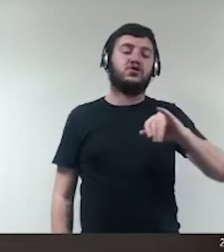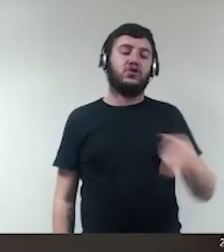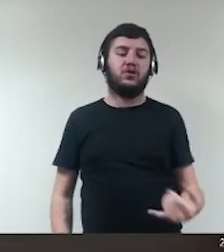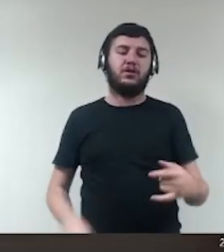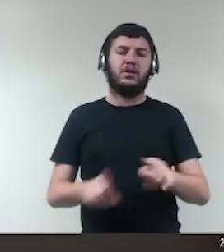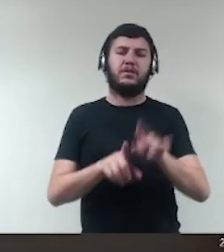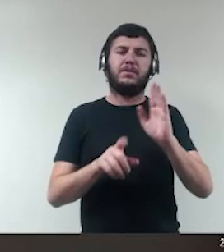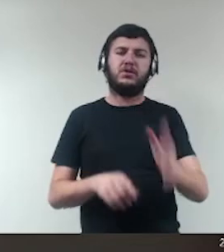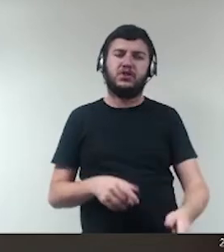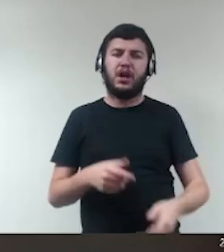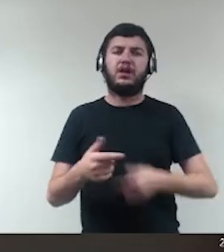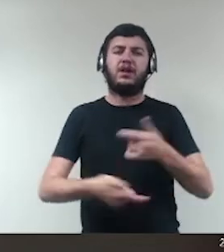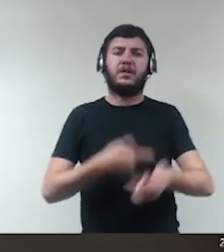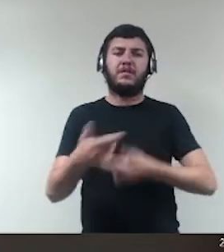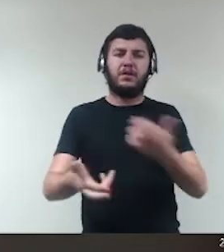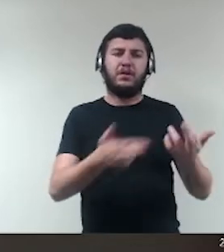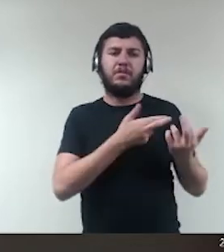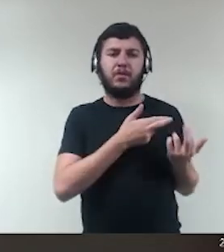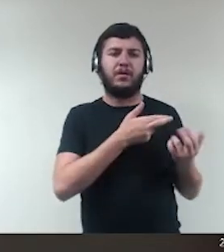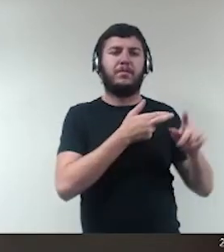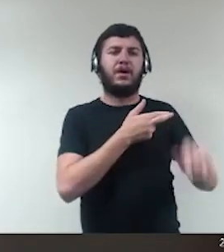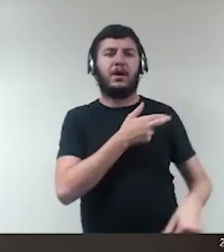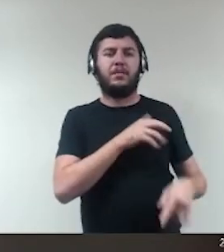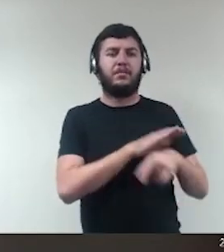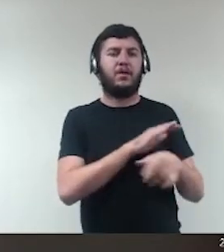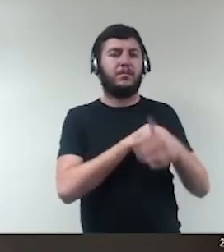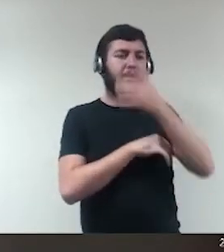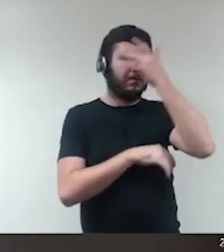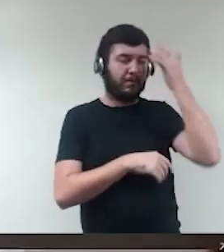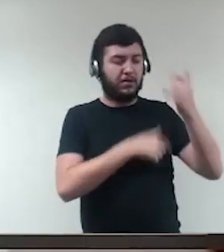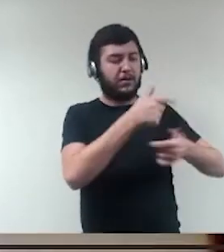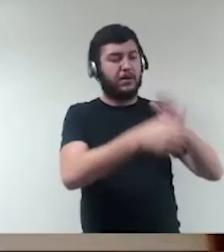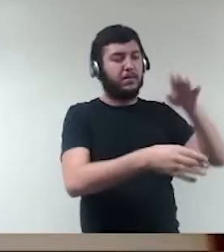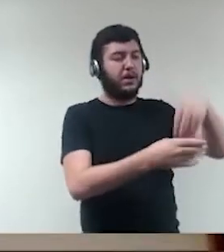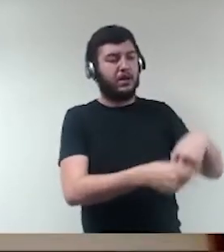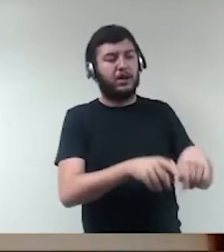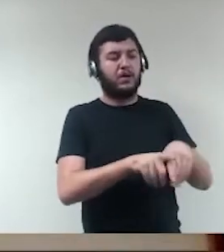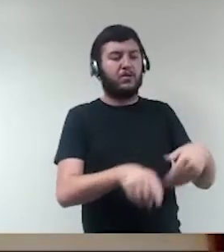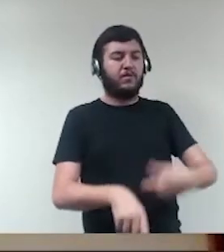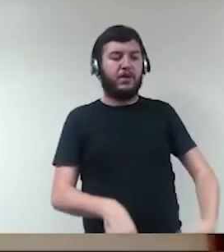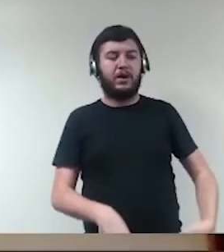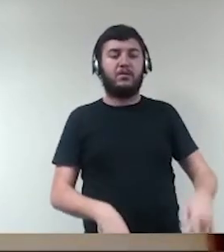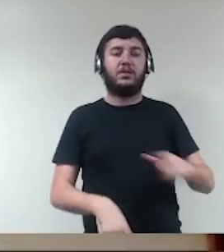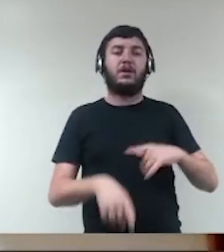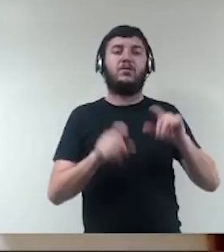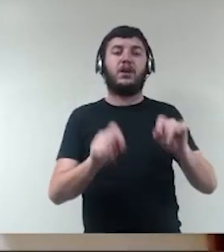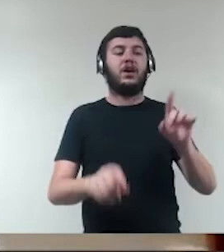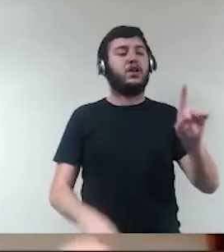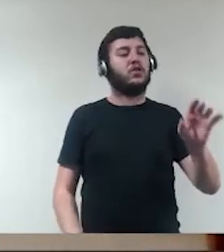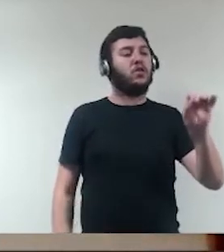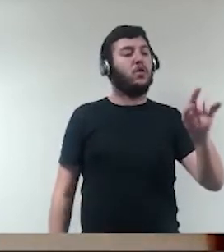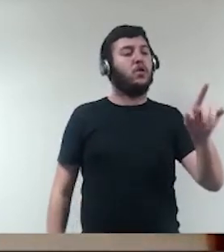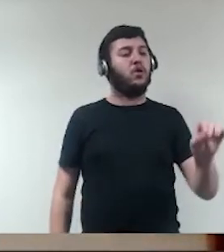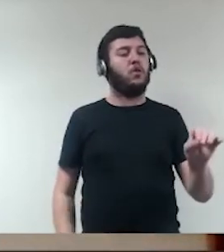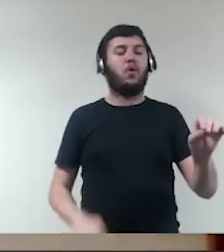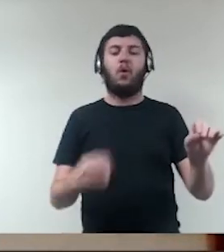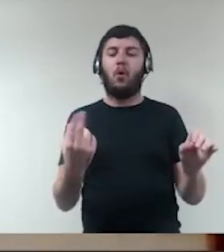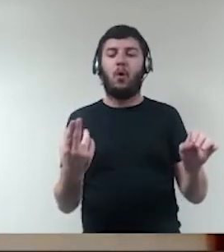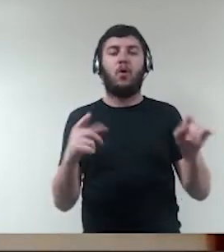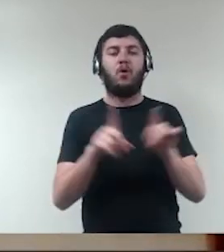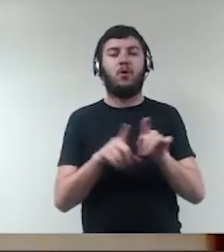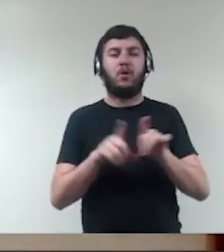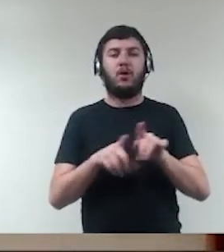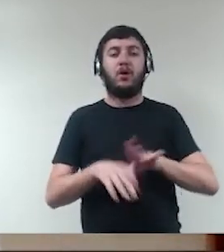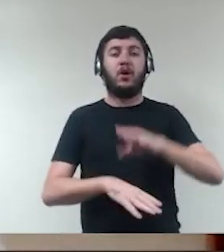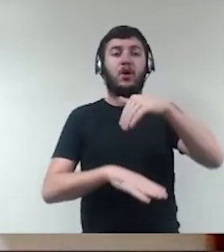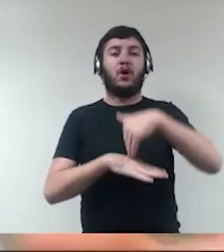daqueles agentes públicos por atos de probidade no caso de dolo ou de culpa grave e o doutor João fez também uma